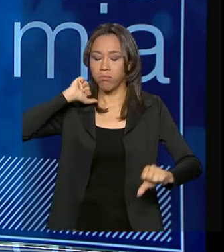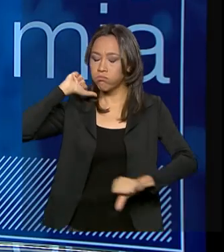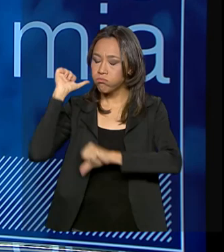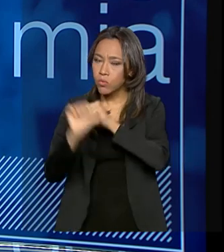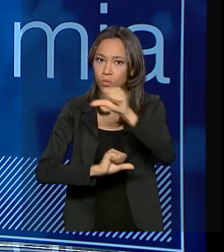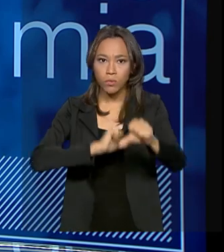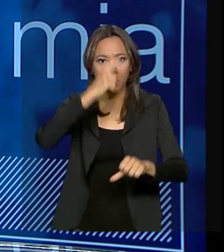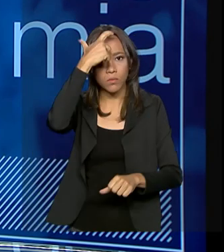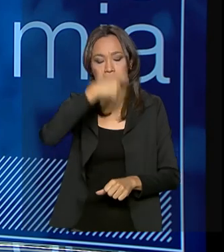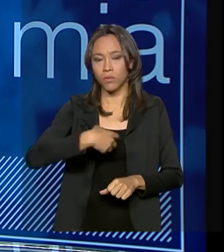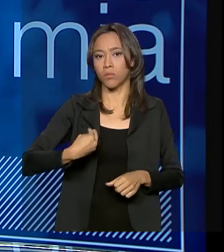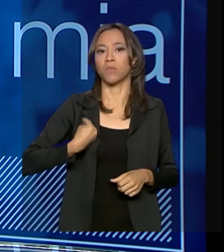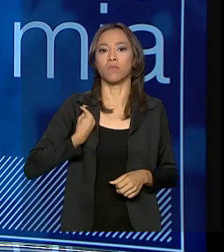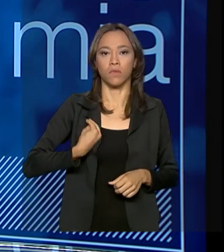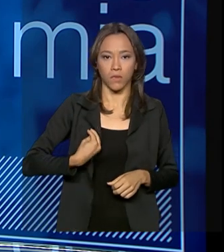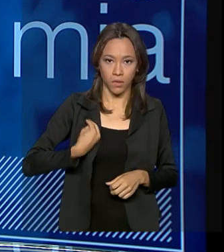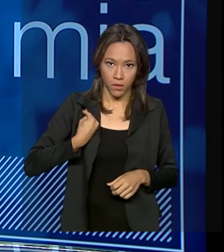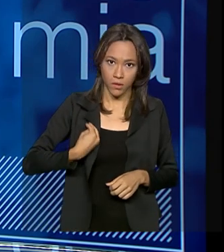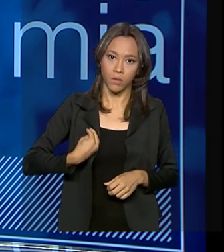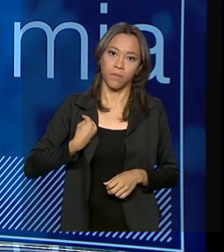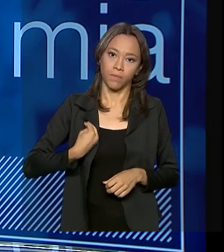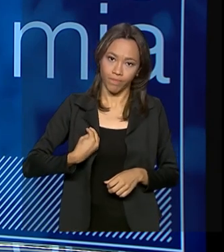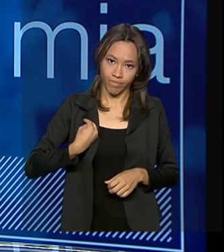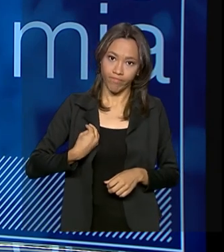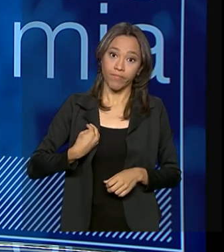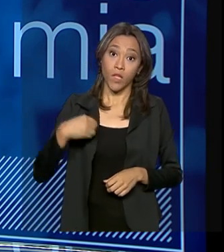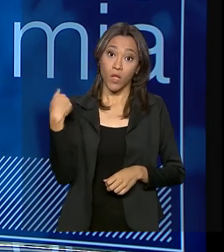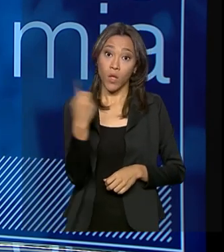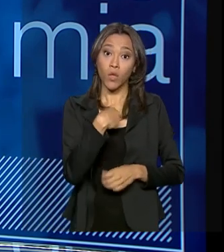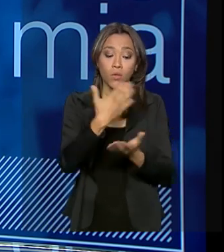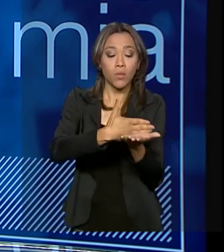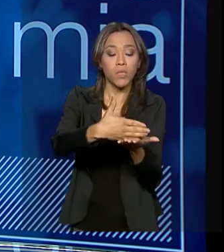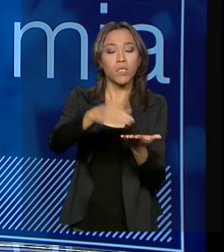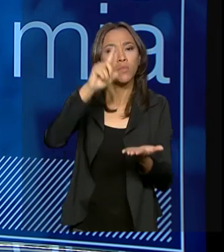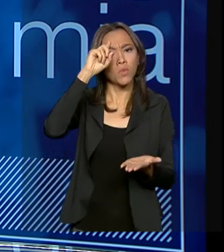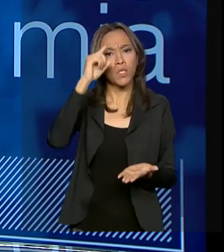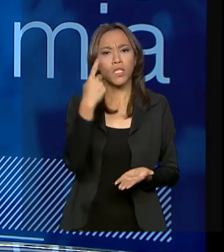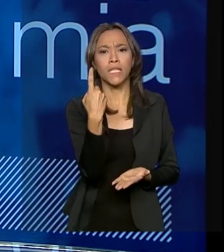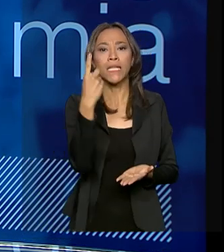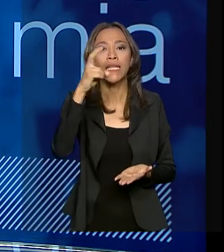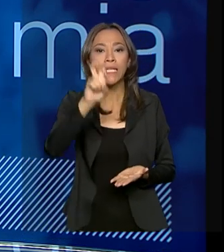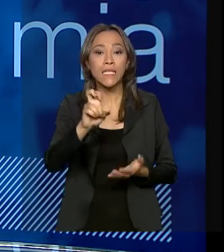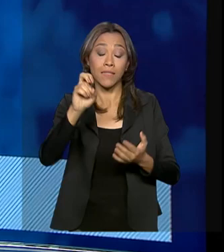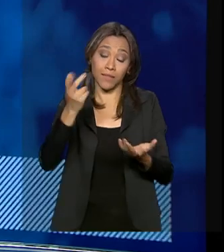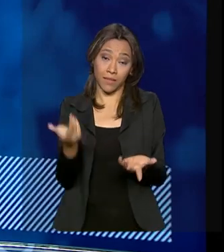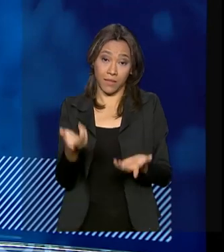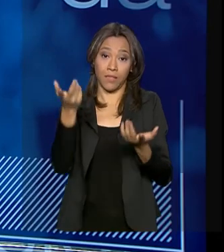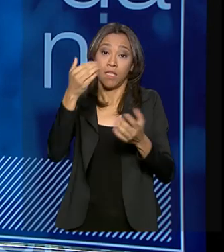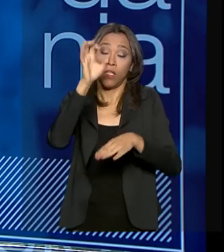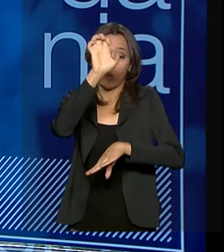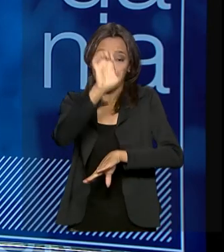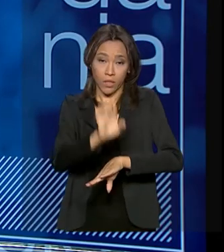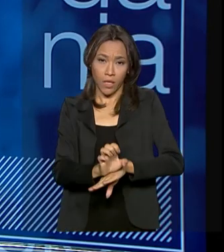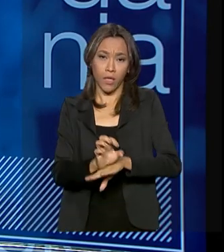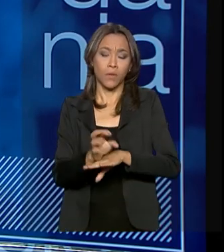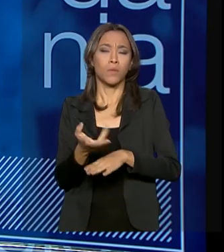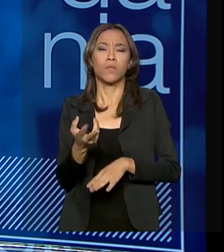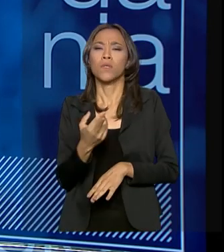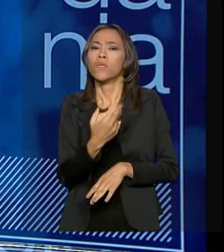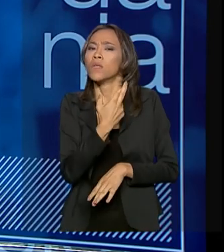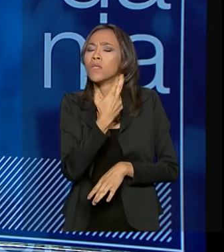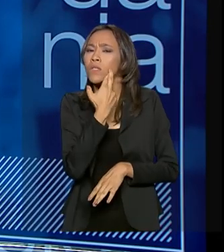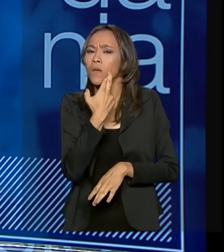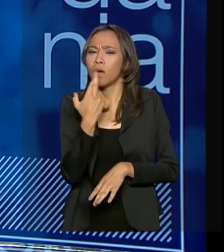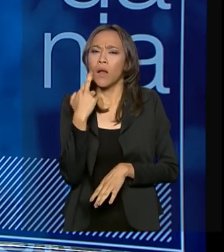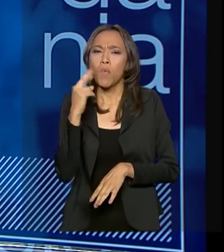Mudou a minha vida. Nós começamos no dia 15 de janeiro em Roraima, onde nenhum presidente da